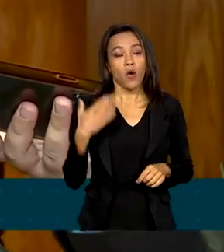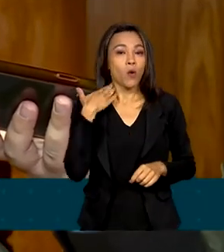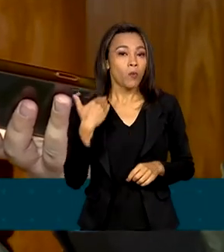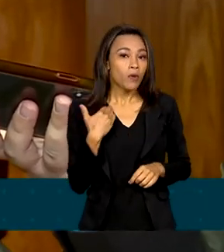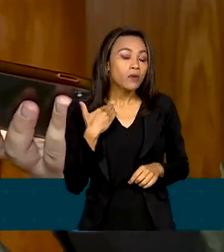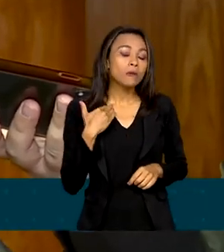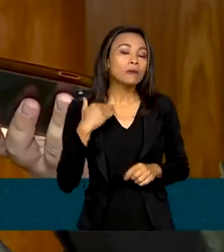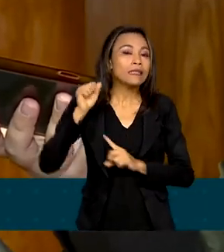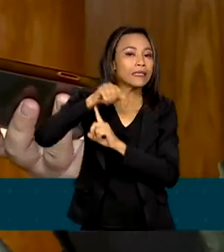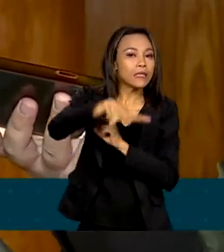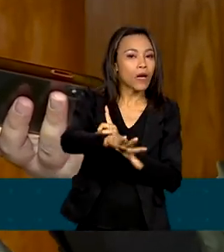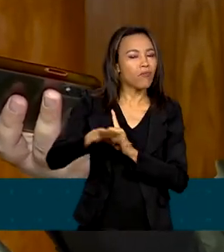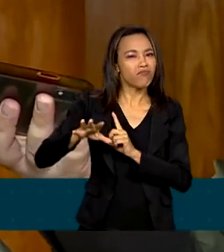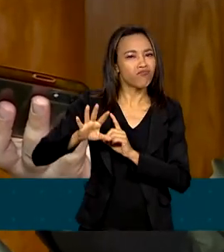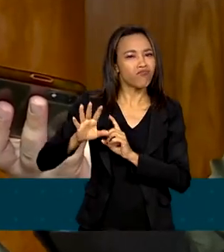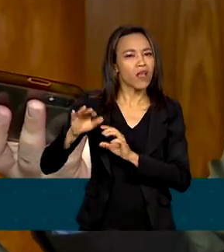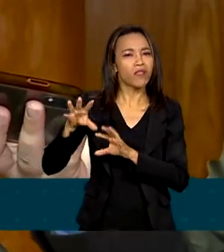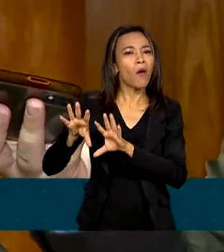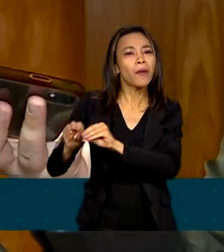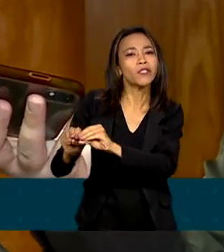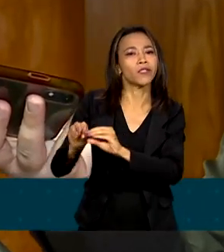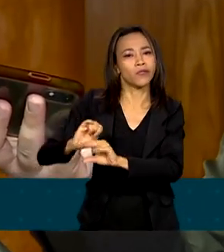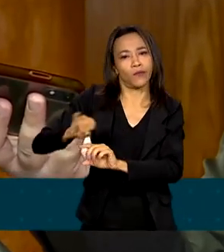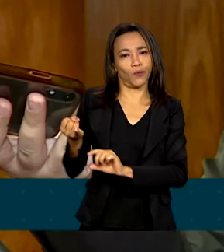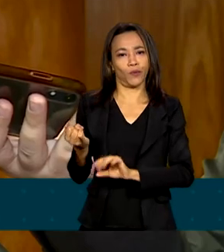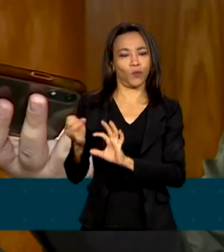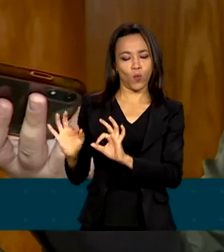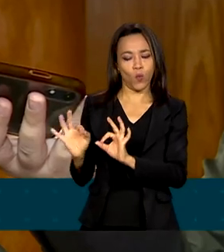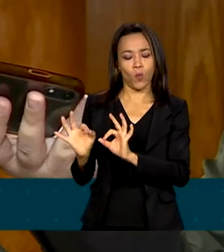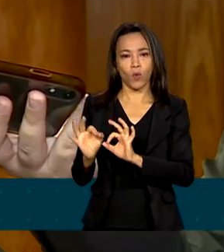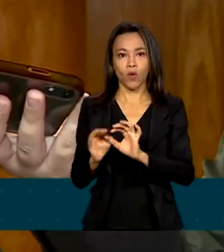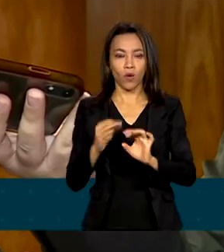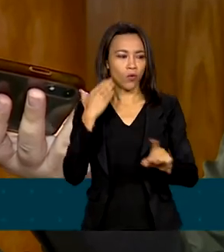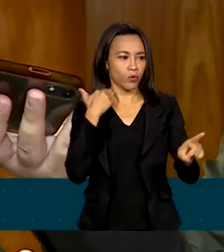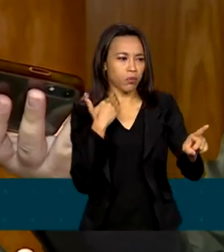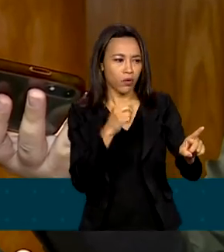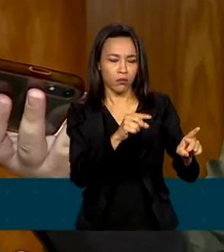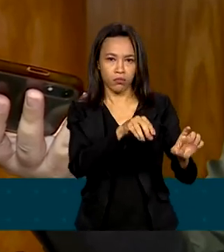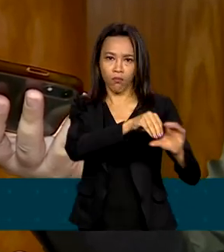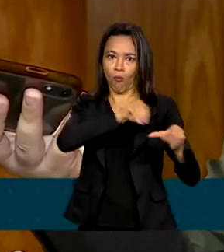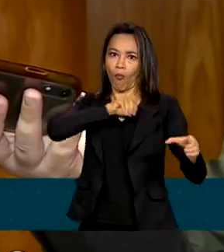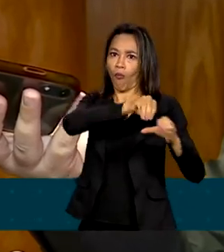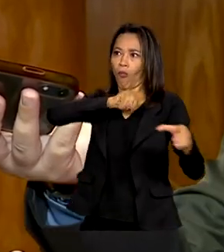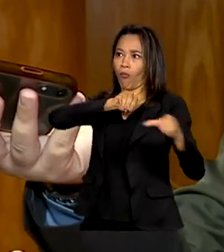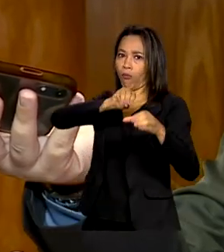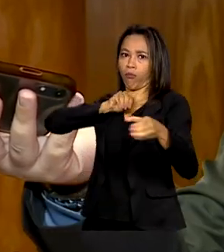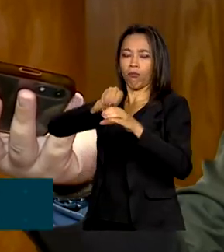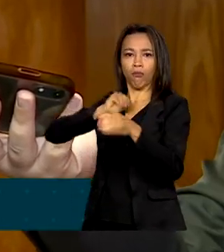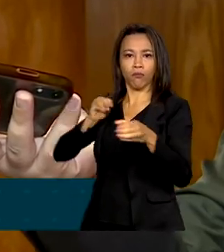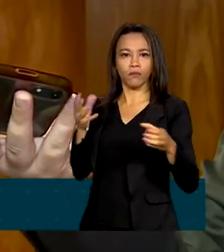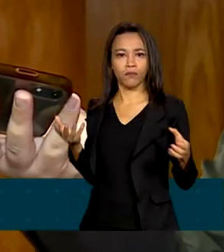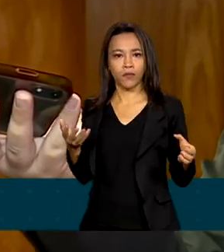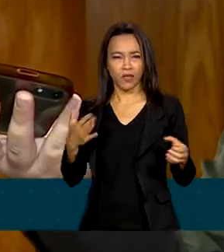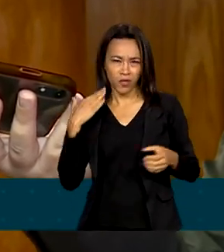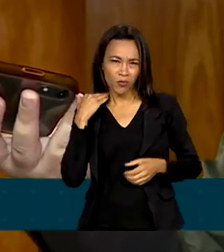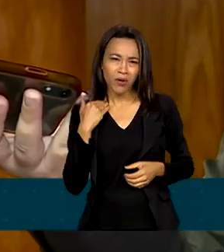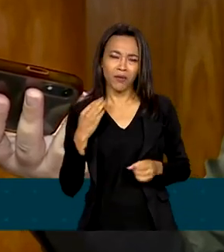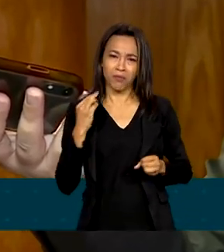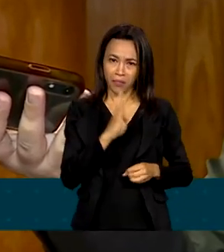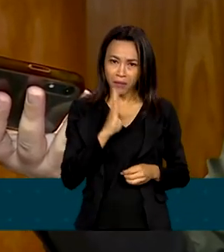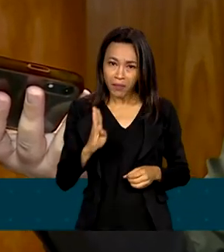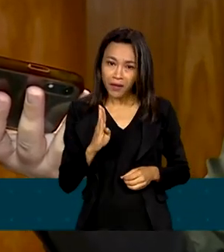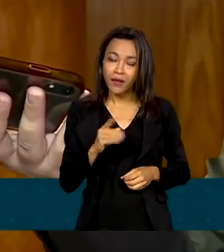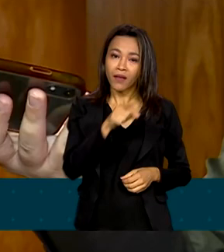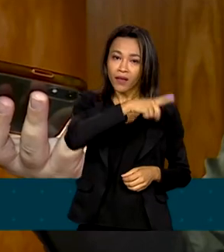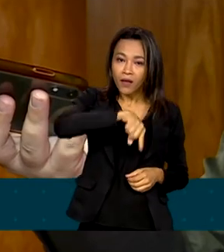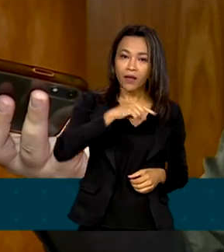juros, os bancos saindo do mercado, o Banco do Brasil e a Caixa Econômica não tendo como bancar esses outros